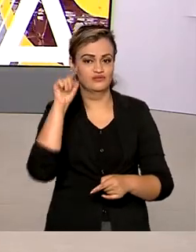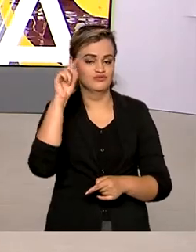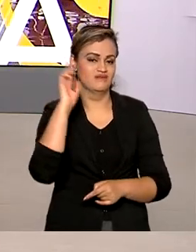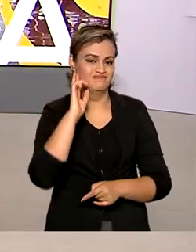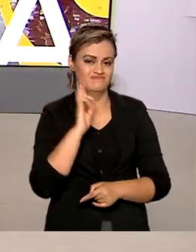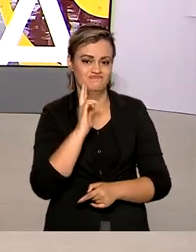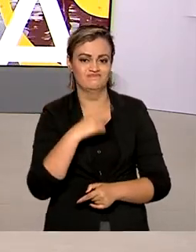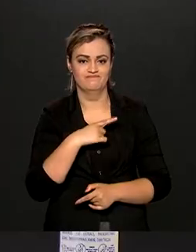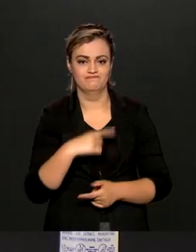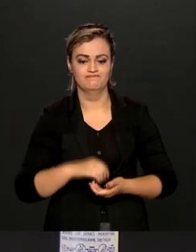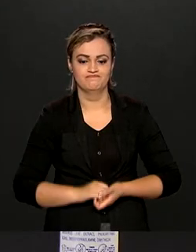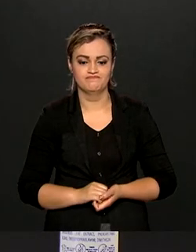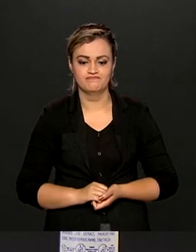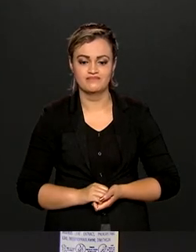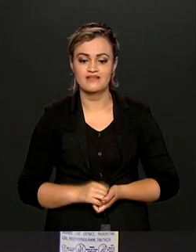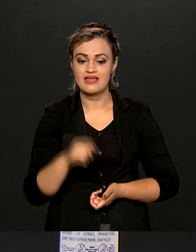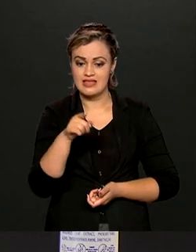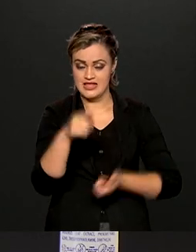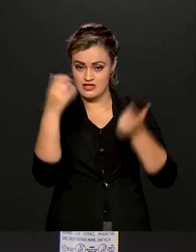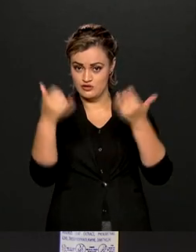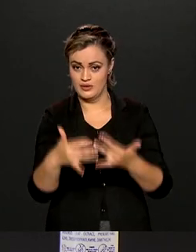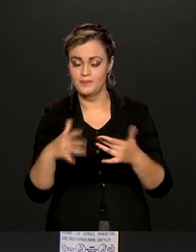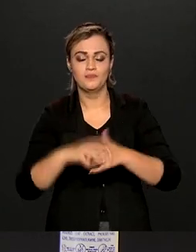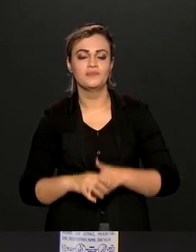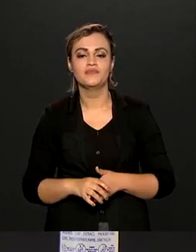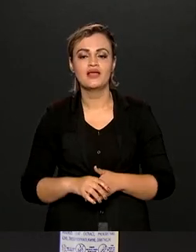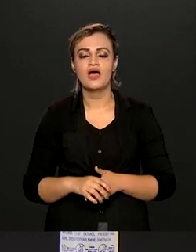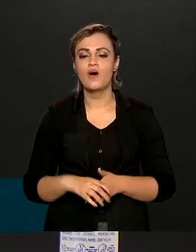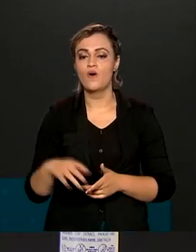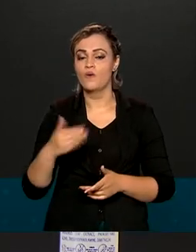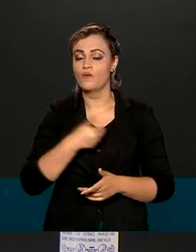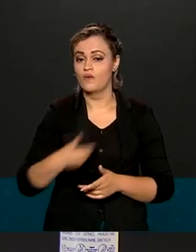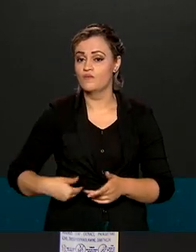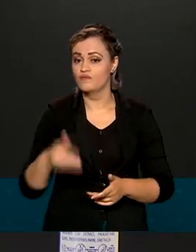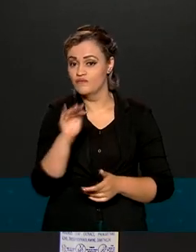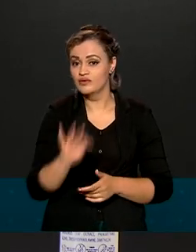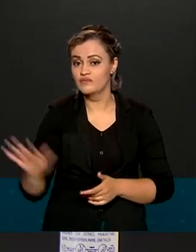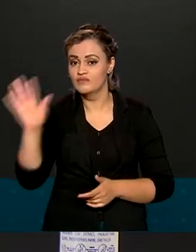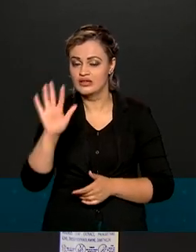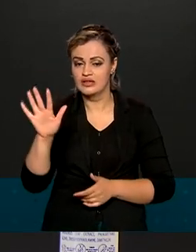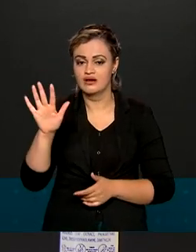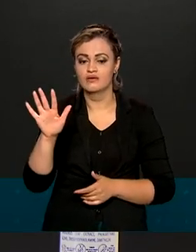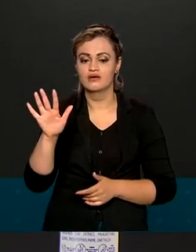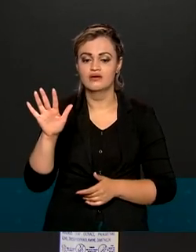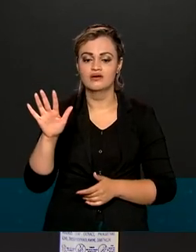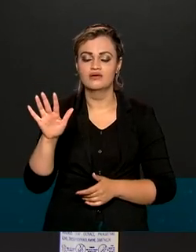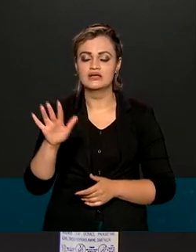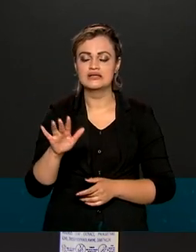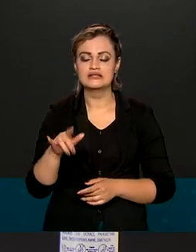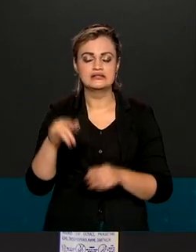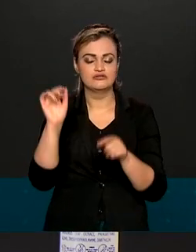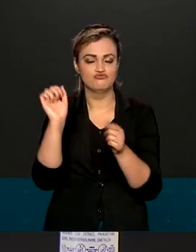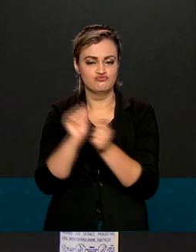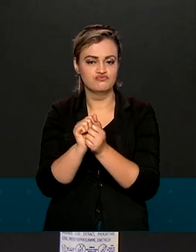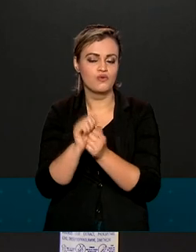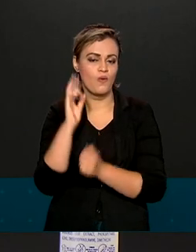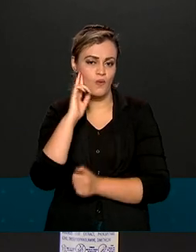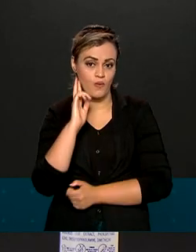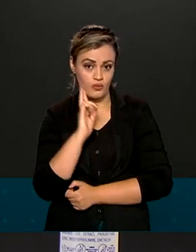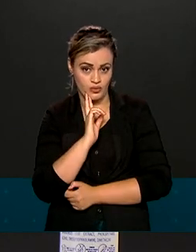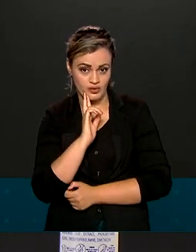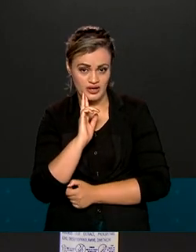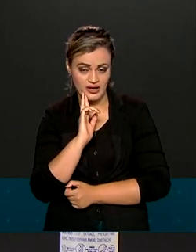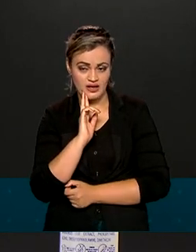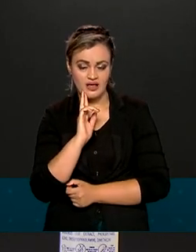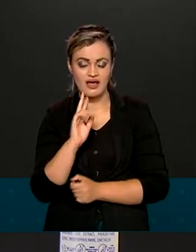Rocha. Eu quero deixar claro que o governo federal e o Estado de Rondônia não deixarão